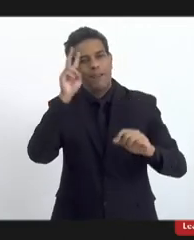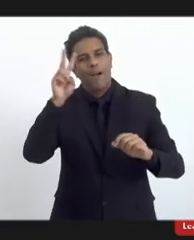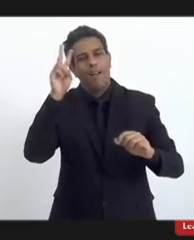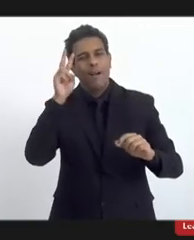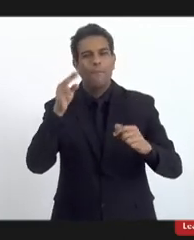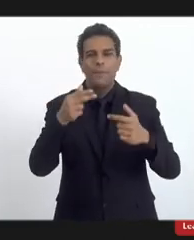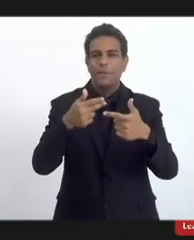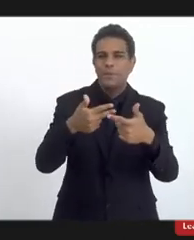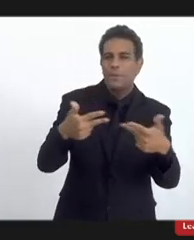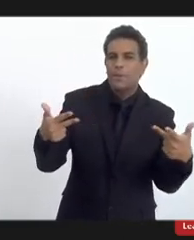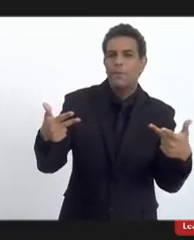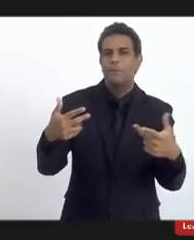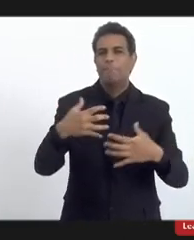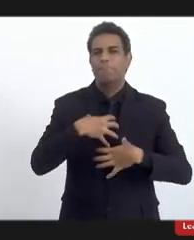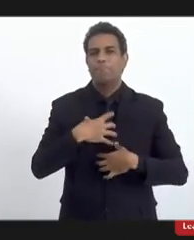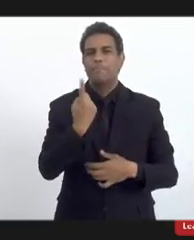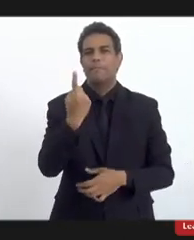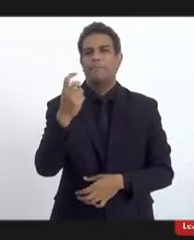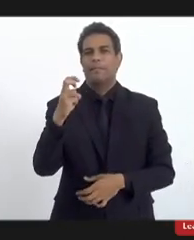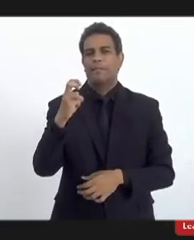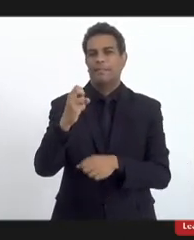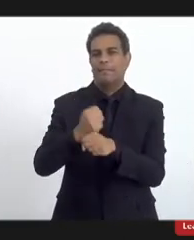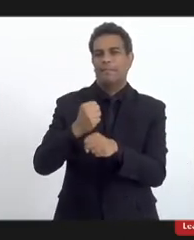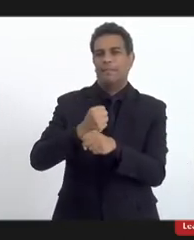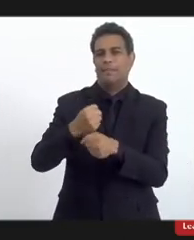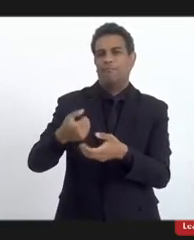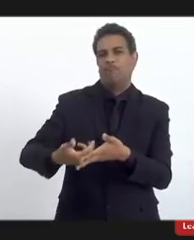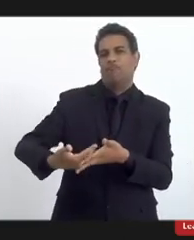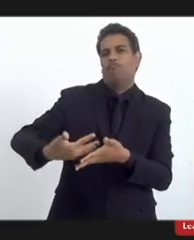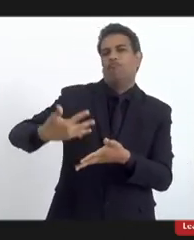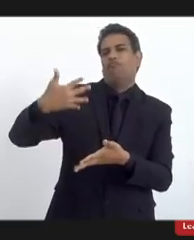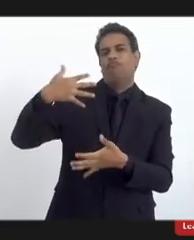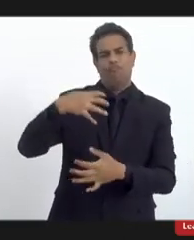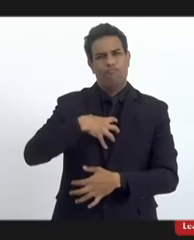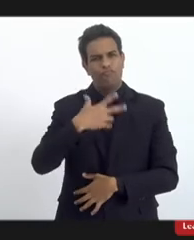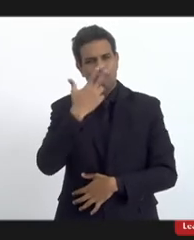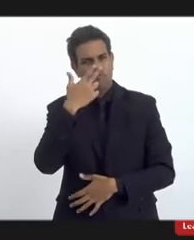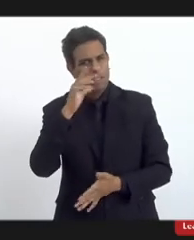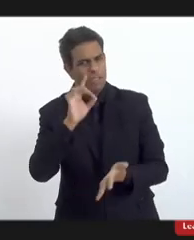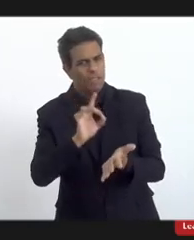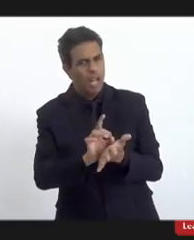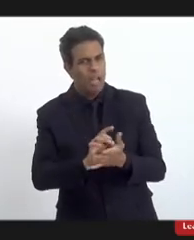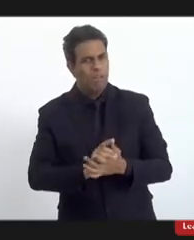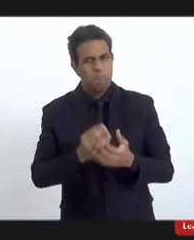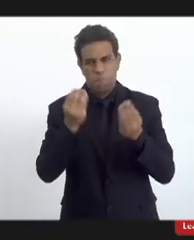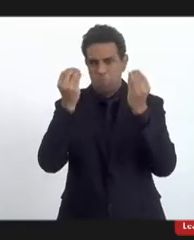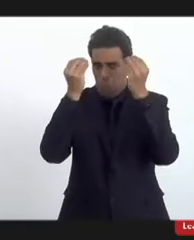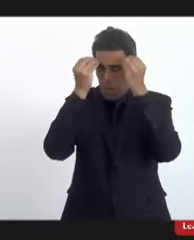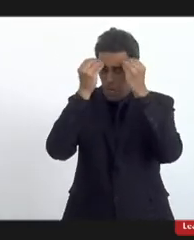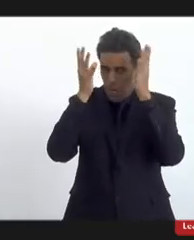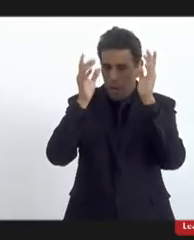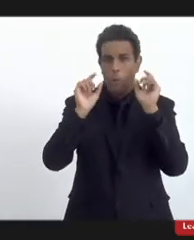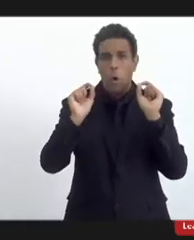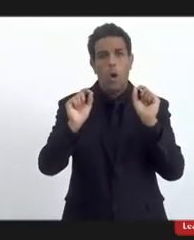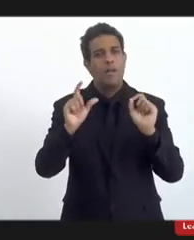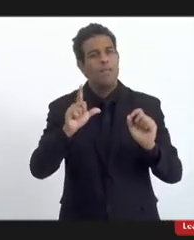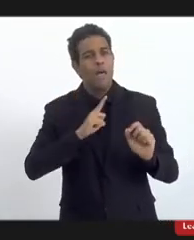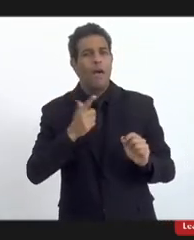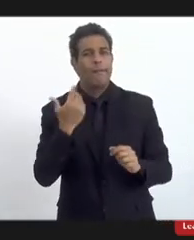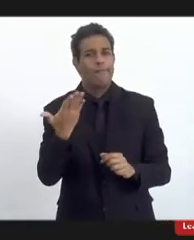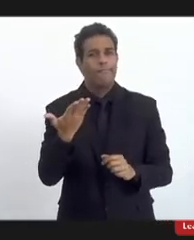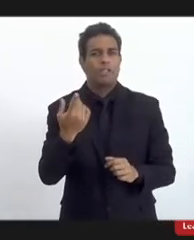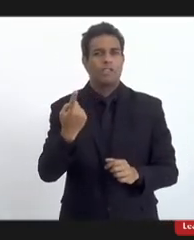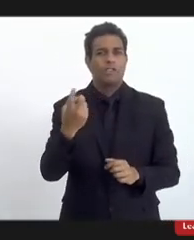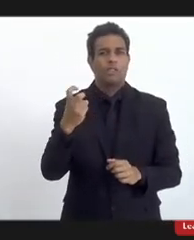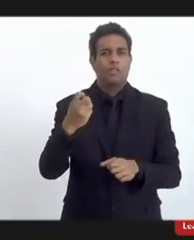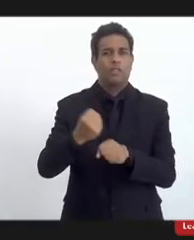mas alguma coisa, talvez, há uns 15 anos, mais ou menos, deve ser isso aí, não me lembro mais, mas deve ser, há